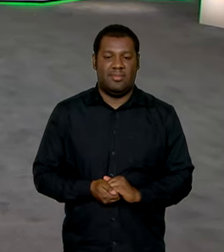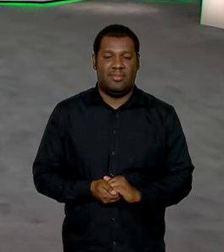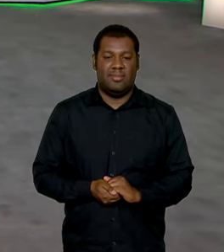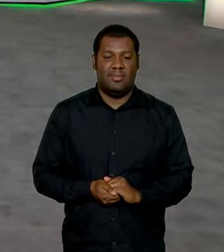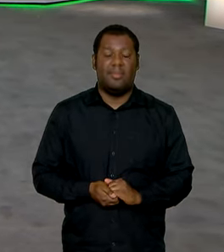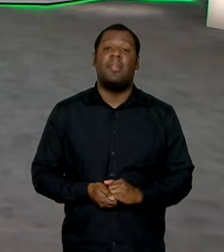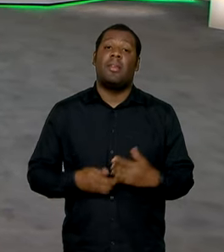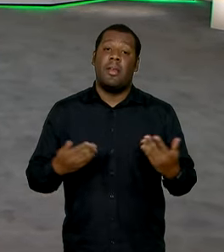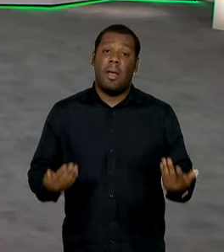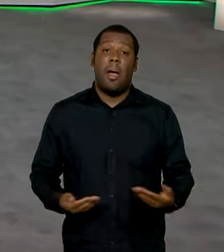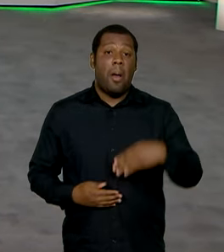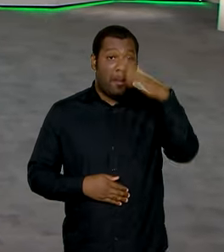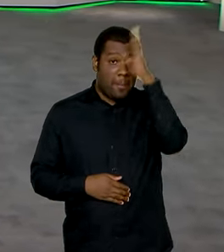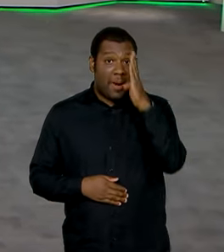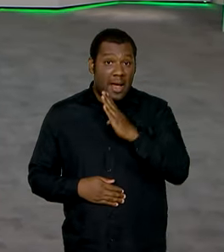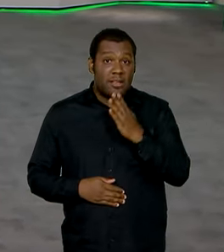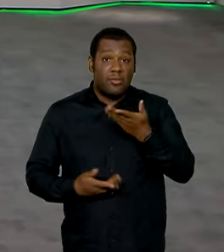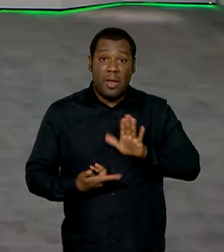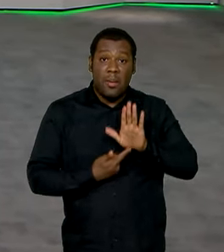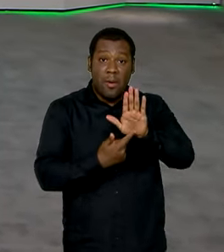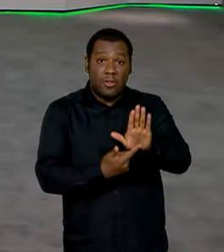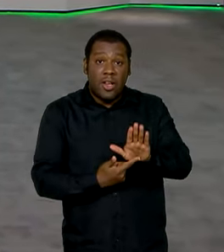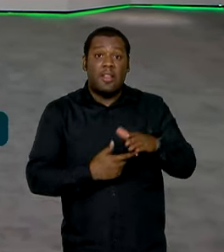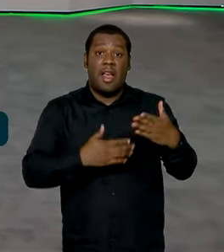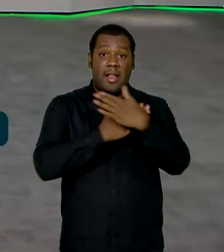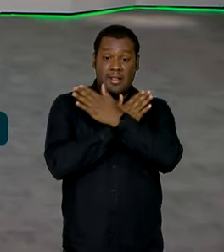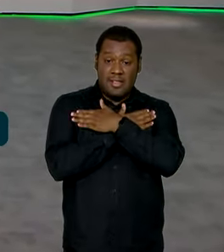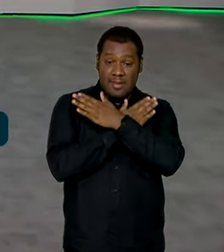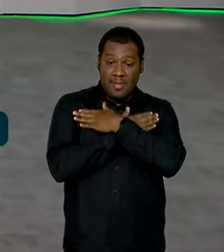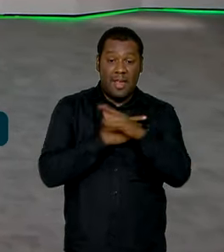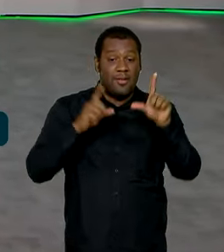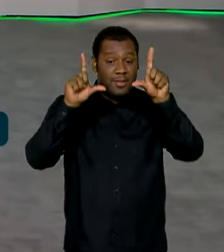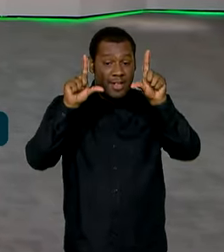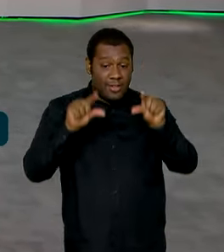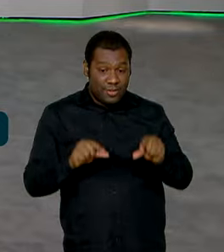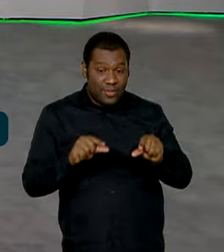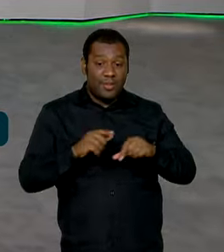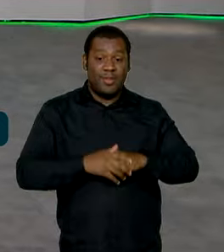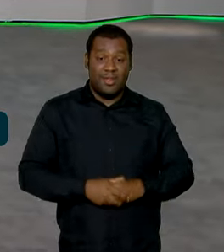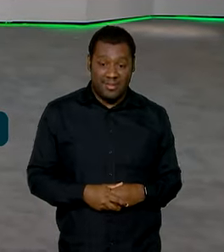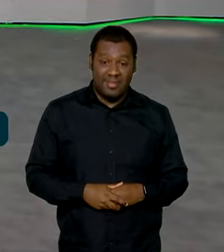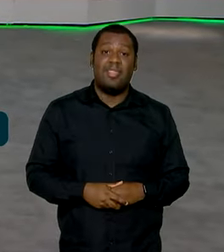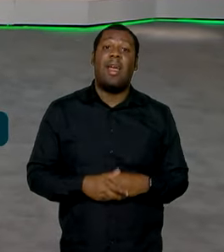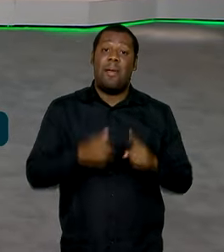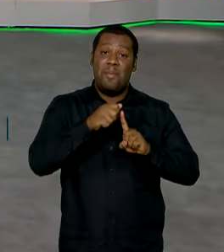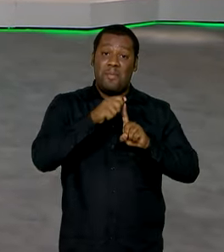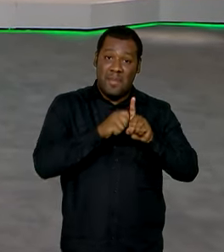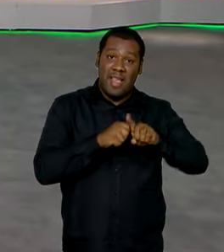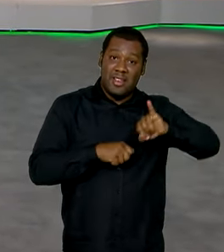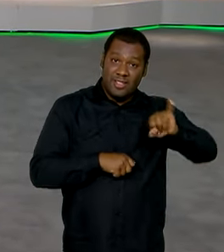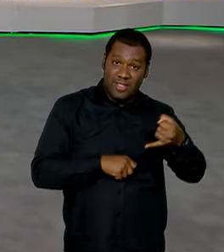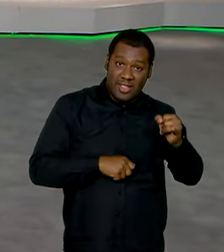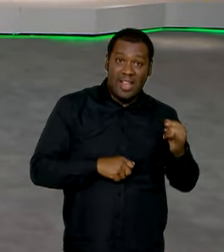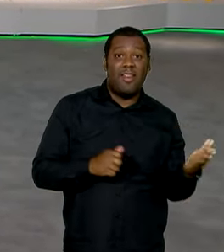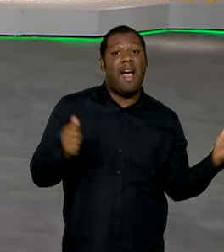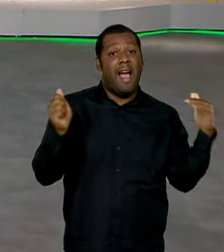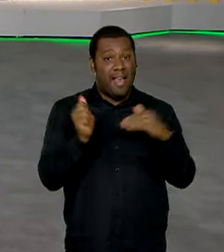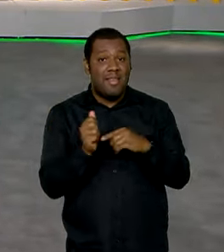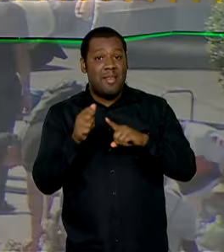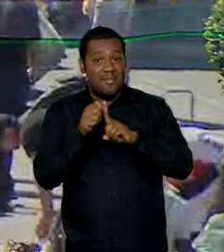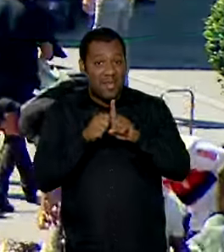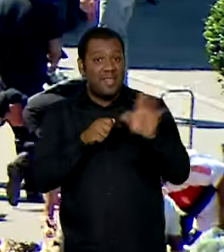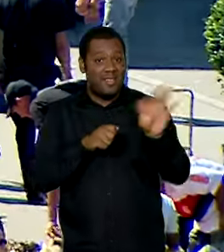O Brasil registrou a menor taxa de desemprego desde 2015, no trimestre encerrado em janeiro deste ano.